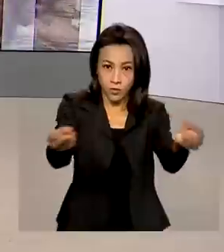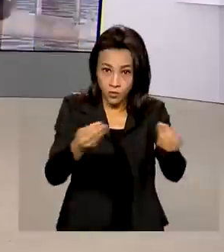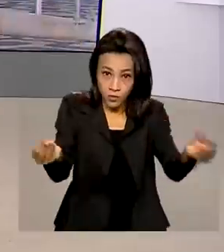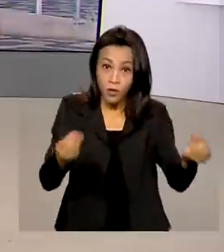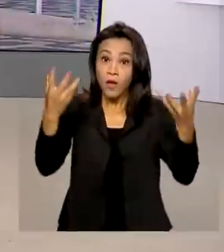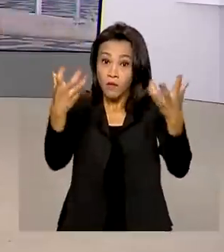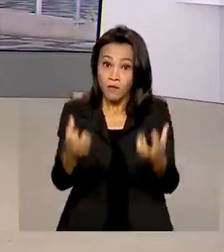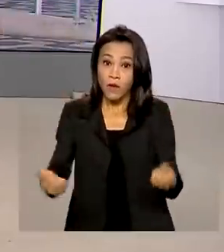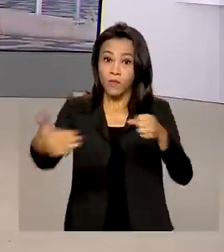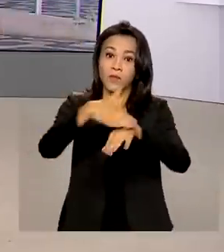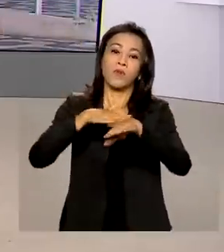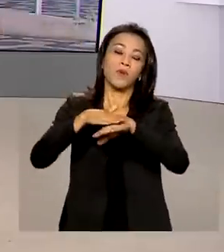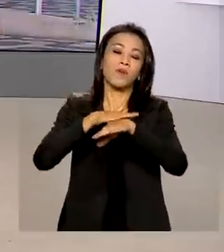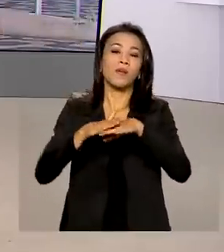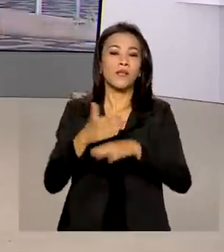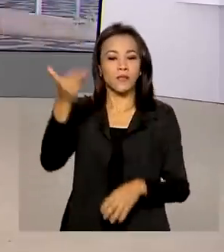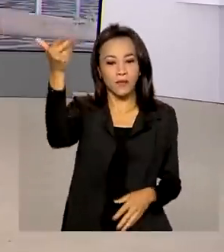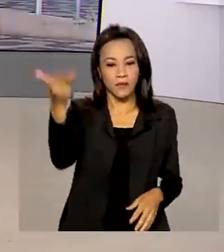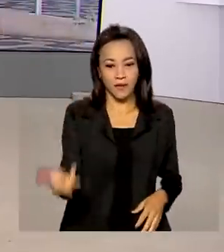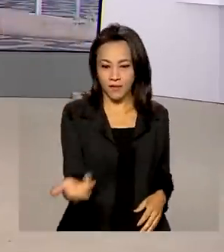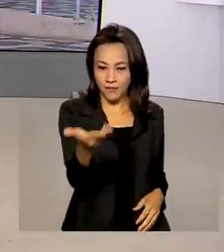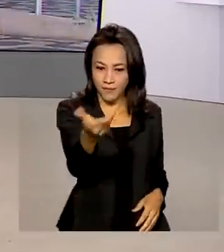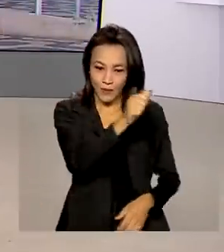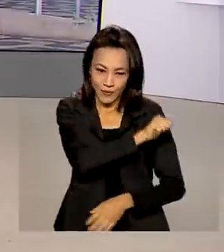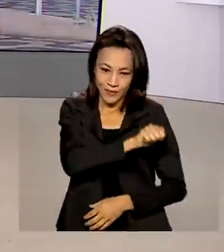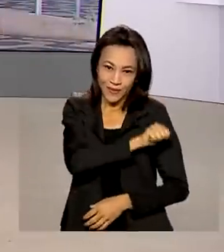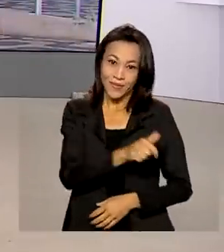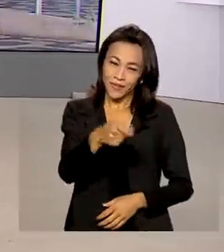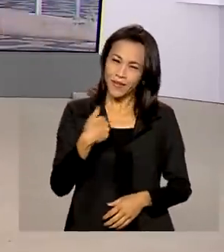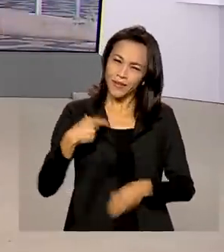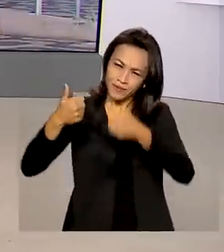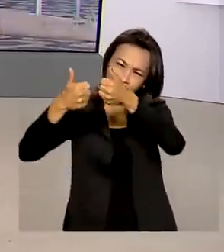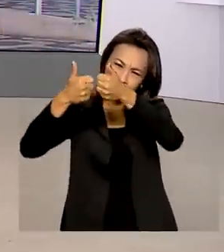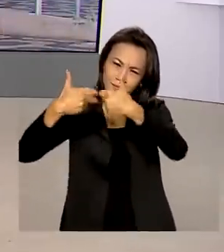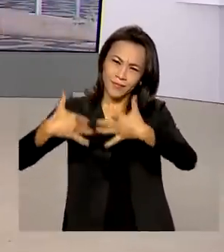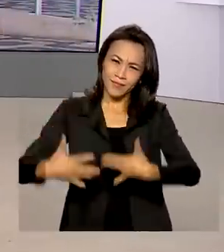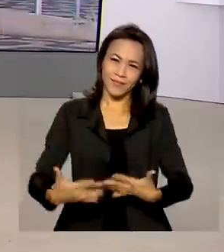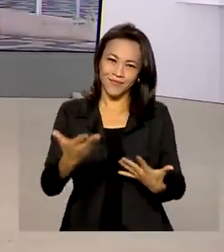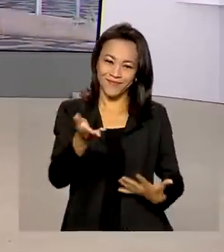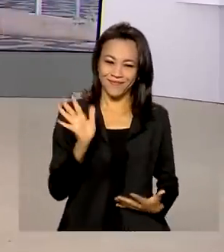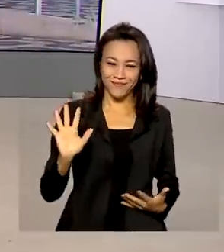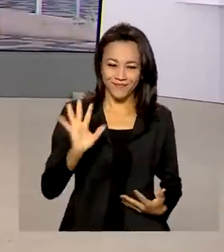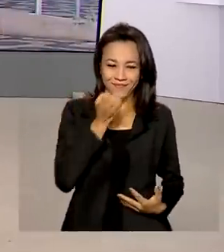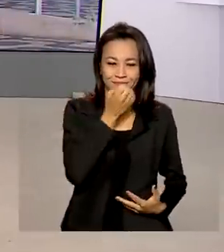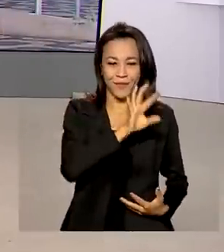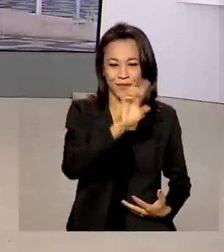conversar com o repórter Tiago Pimenta, que traz os detalhes pra gente. Bom dia, Tiago.